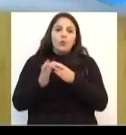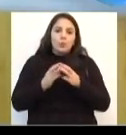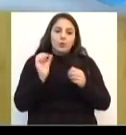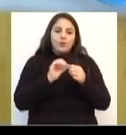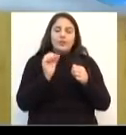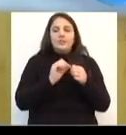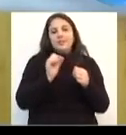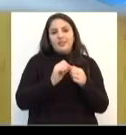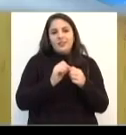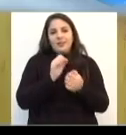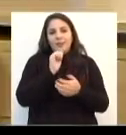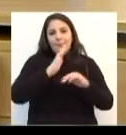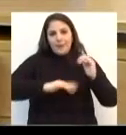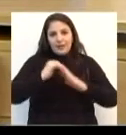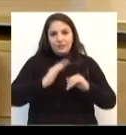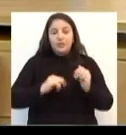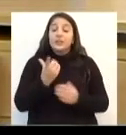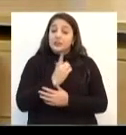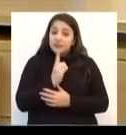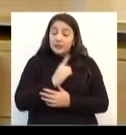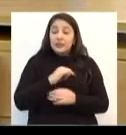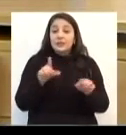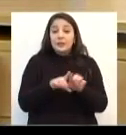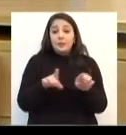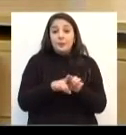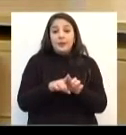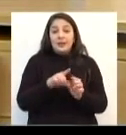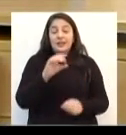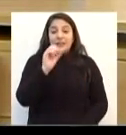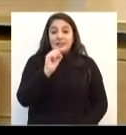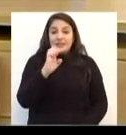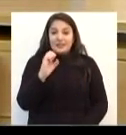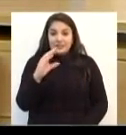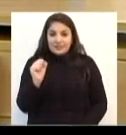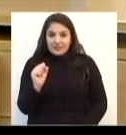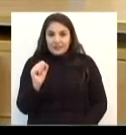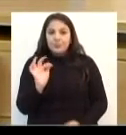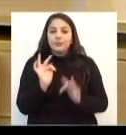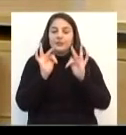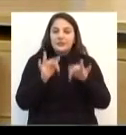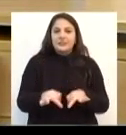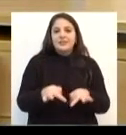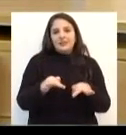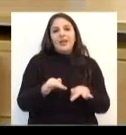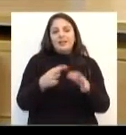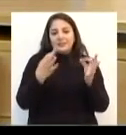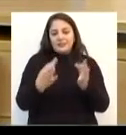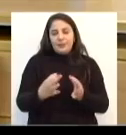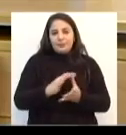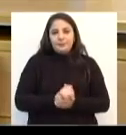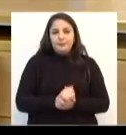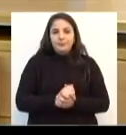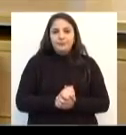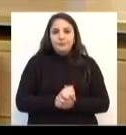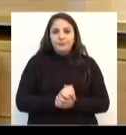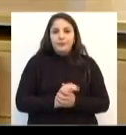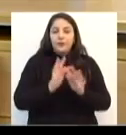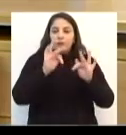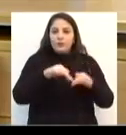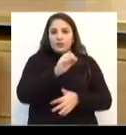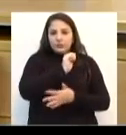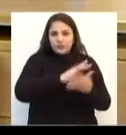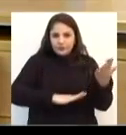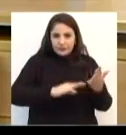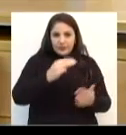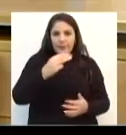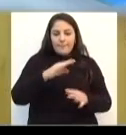realizarem as atividades práticas. E vai ter um aulão também na própria Academia do SESC aí, para encerrar com chave de ouro. Exato. No final das